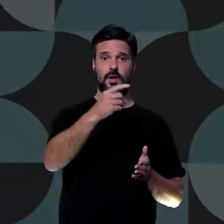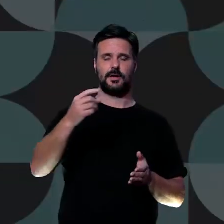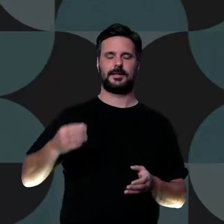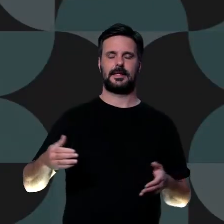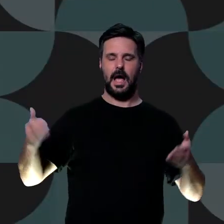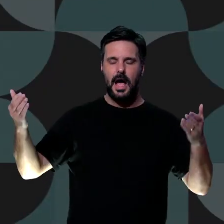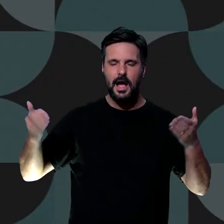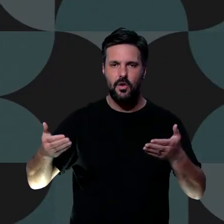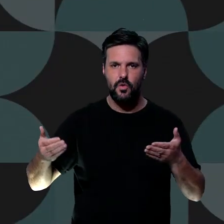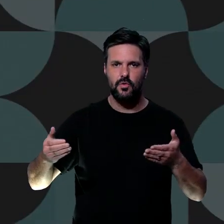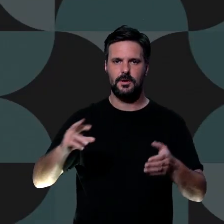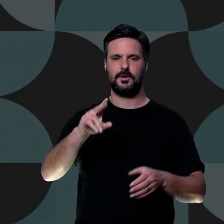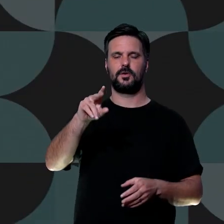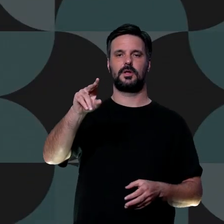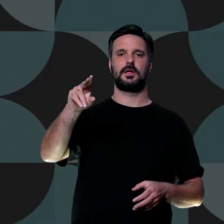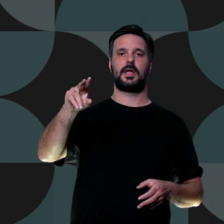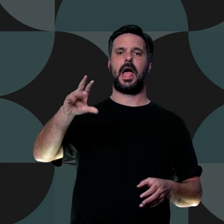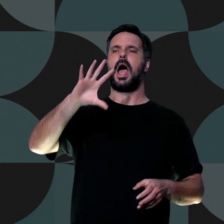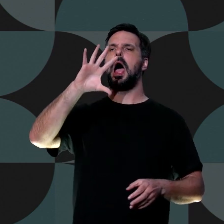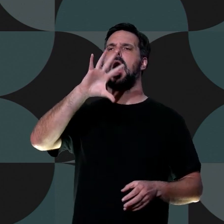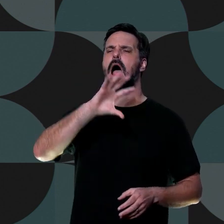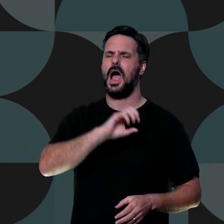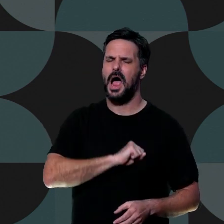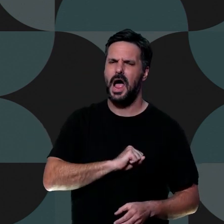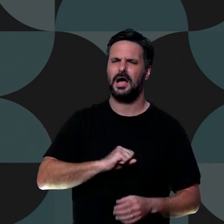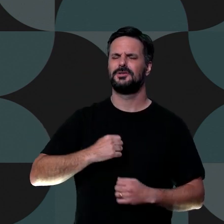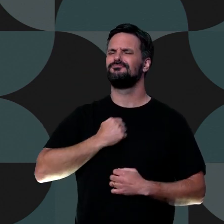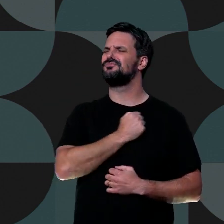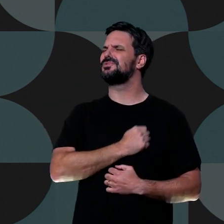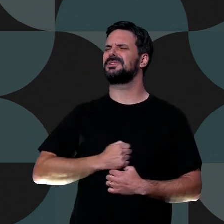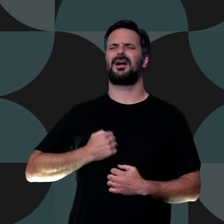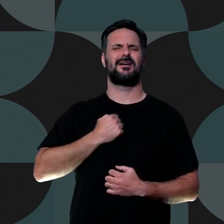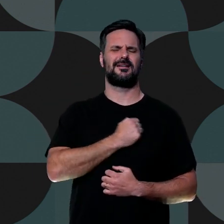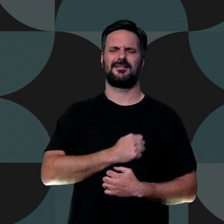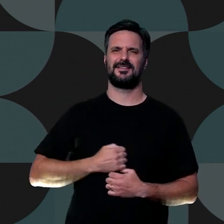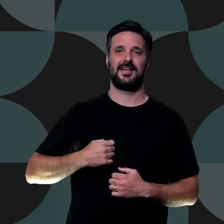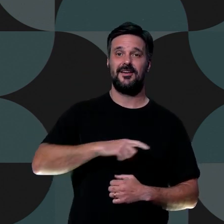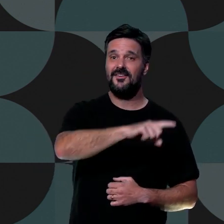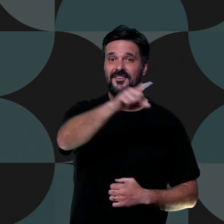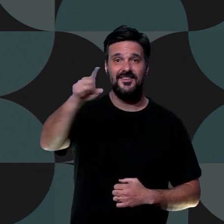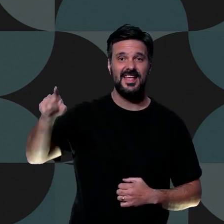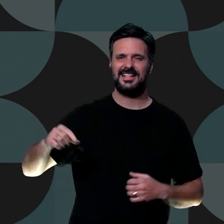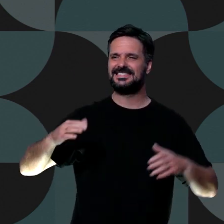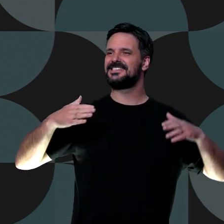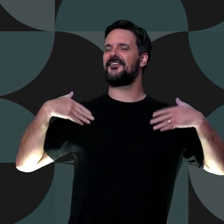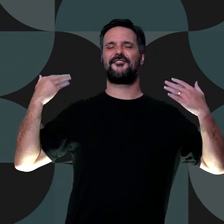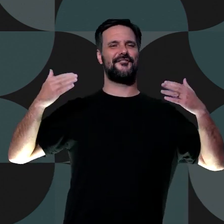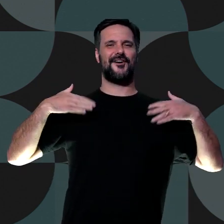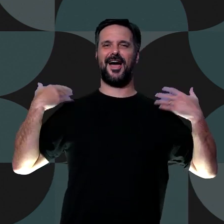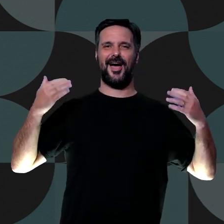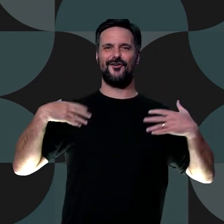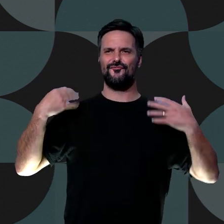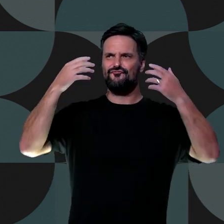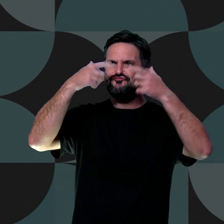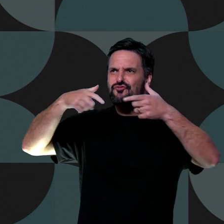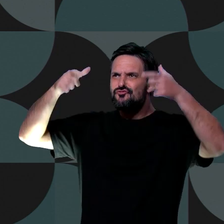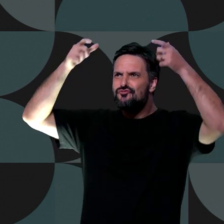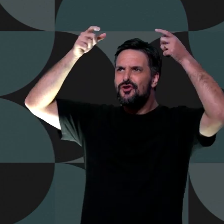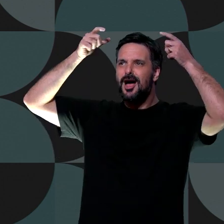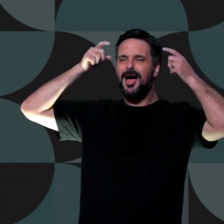Portanto, meus irmãos, a quem amo e de quem tenho saudade, vocês que são a minha alegria e a minha coroa,